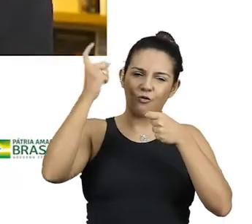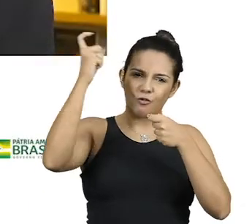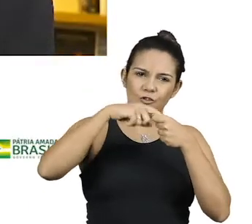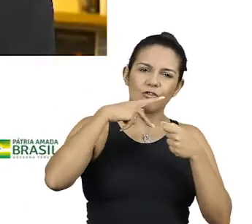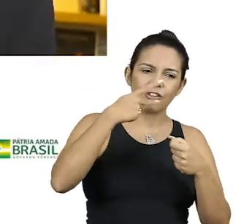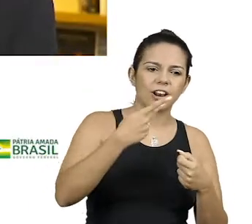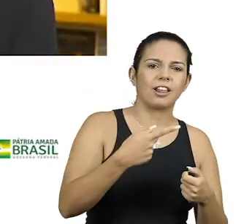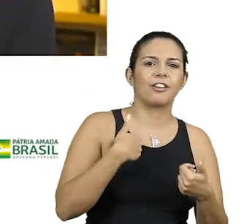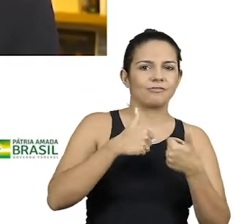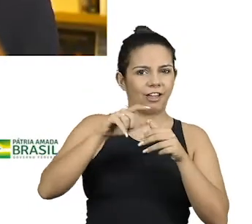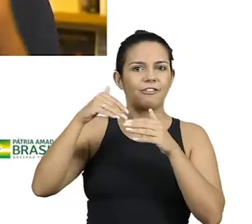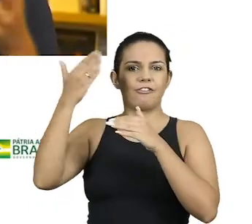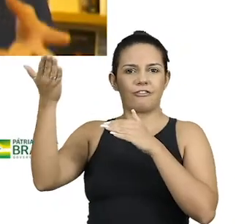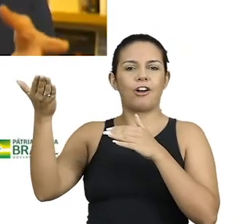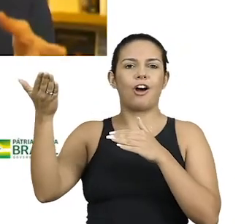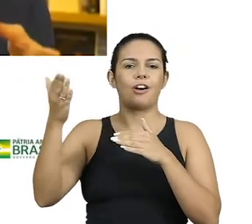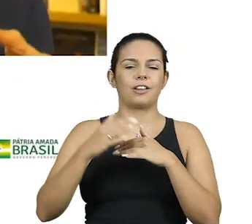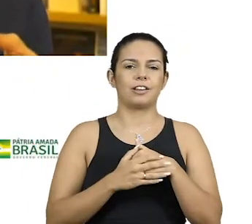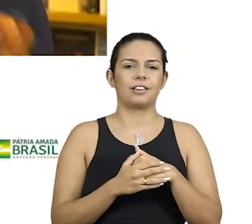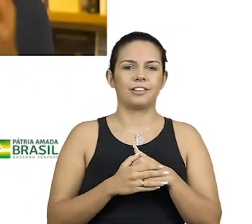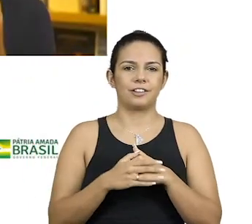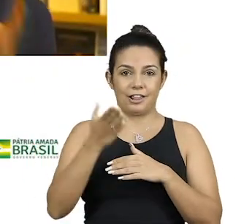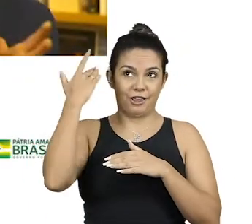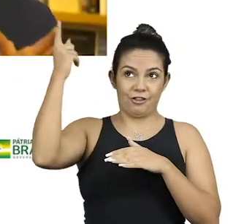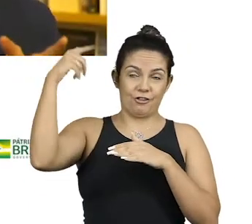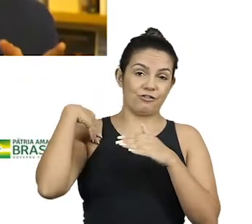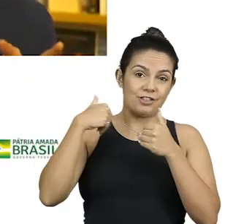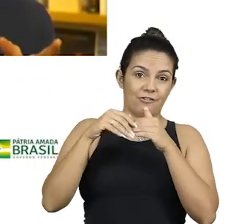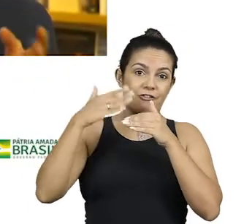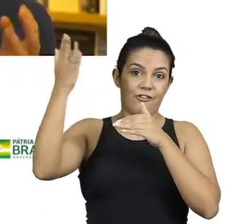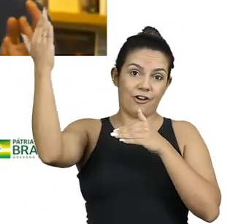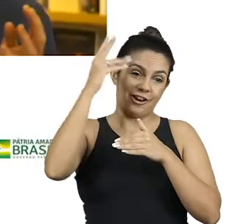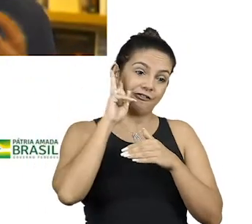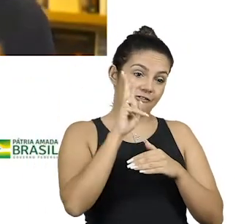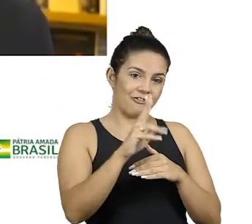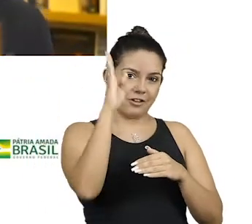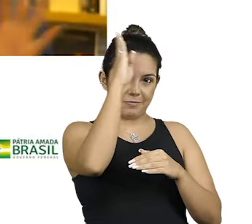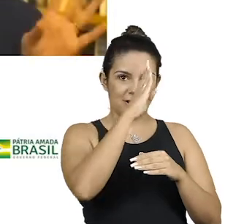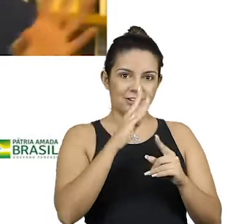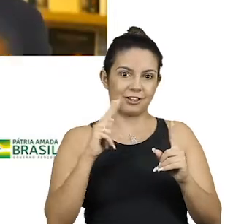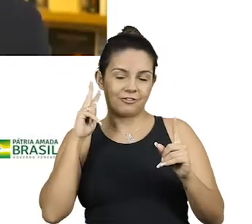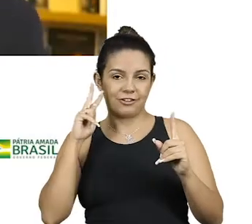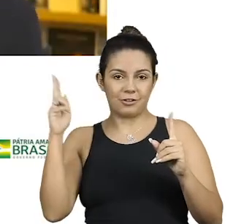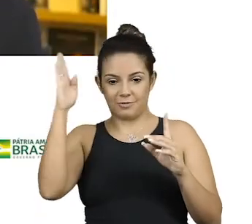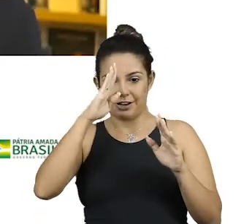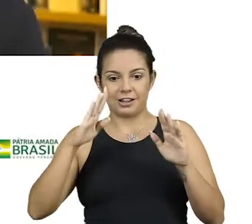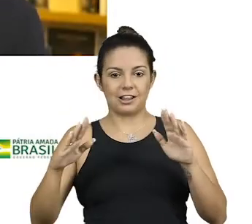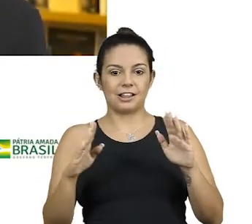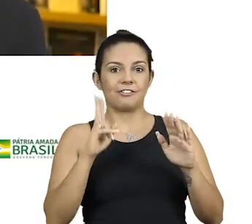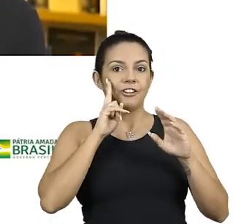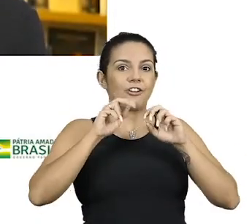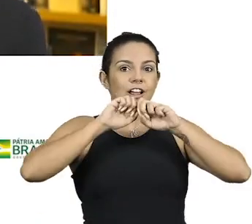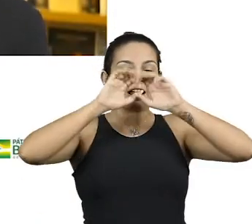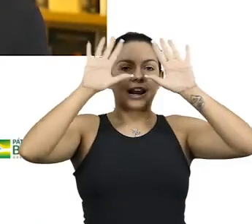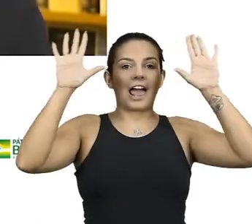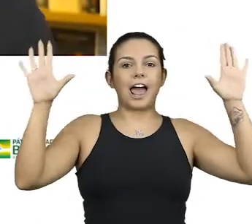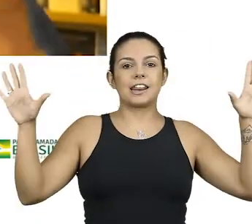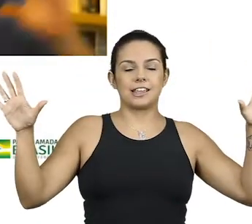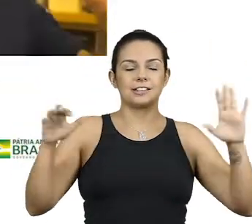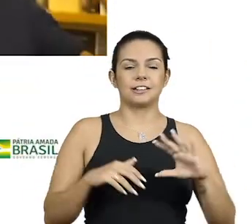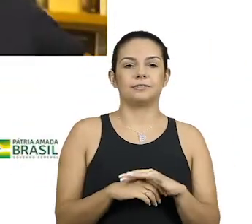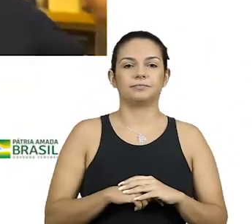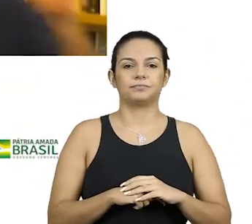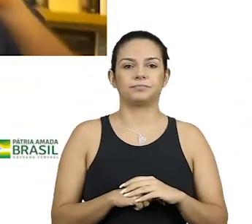falar. Cara, eu estava lá fora, eu estava vendo o Brasil. Porque ver o Brasil de fora, às vezes, você vê com mais clareza. Aliás, em geral,